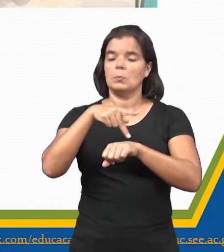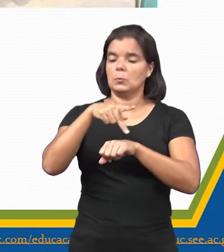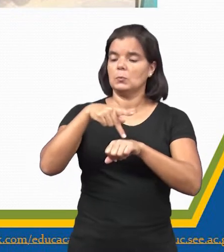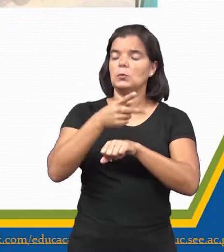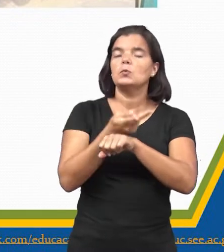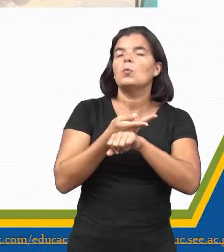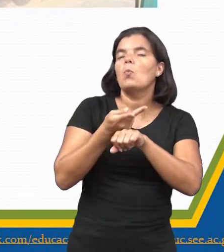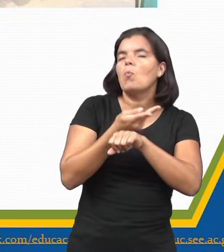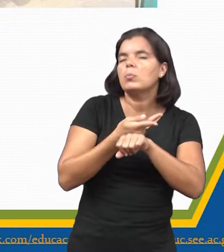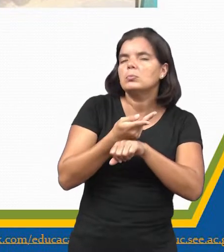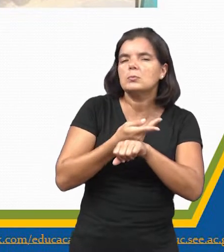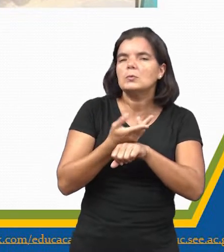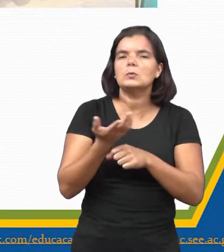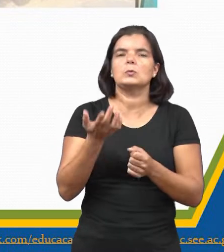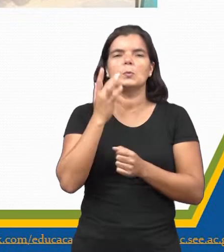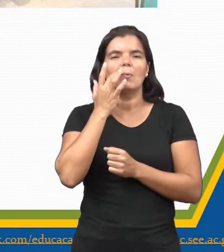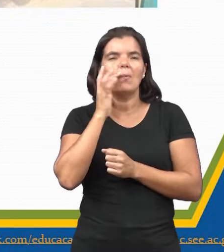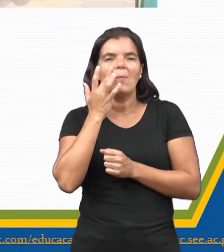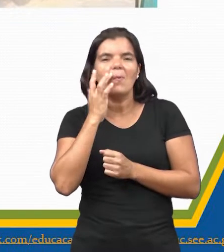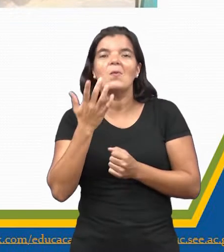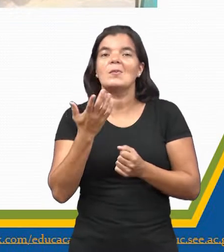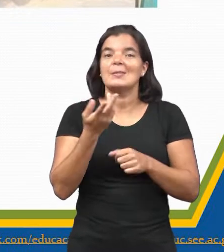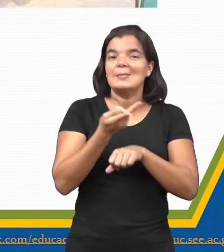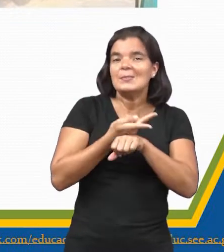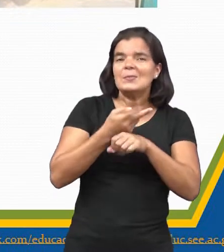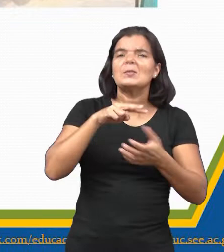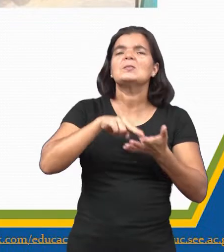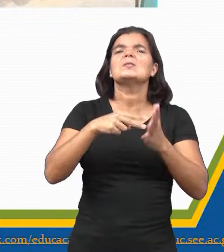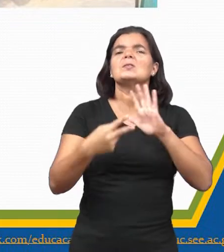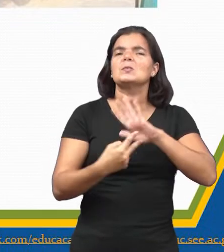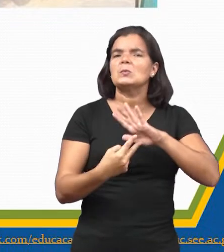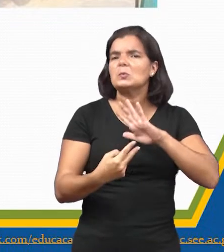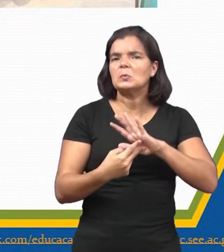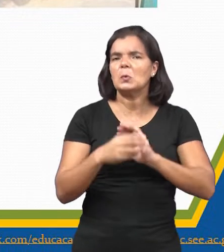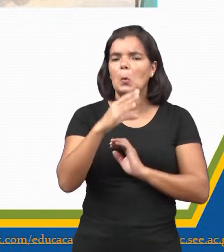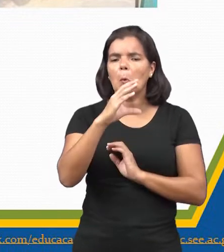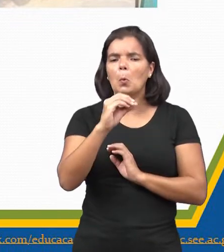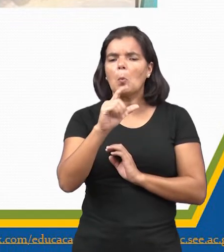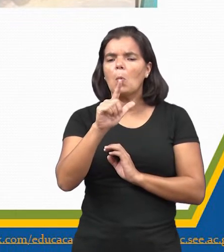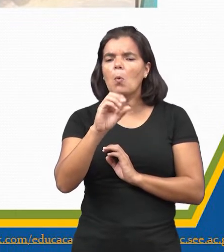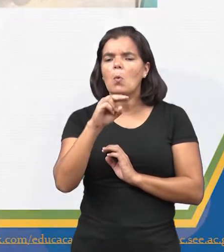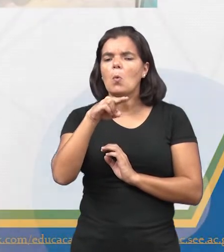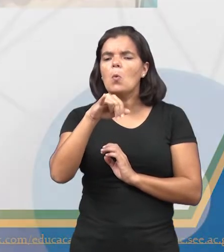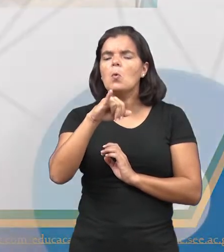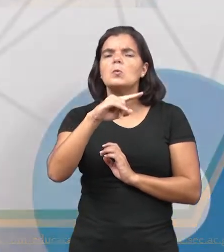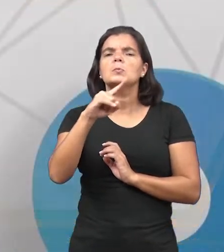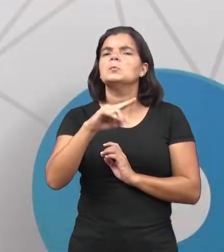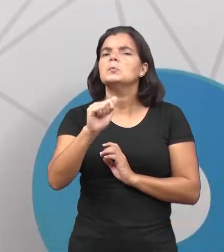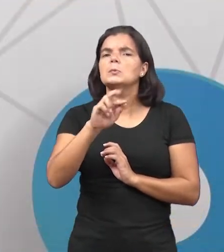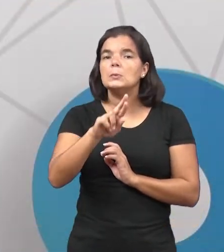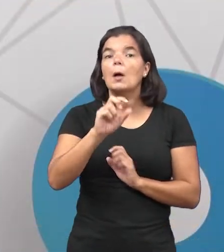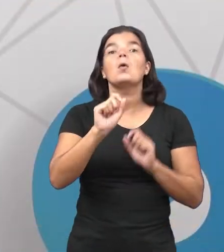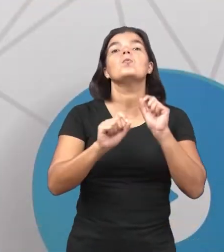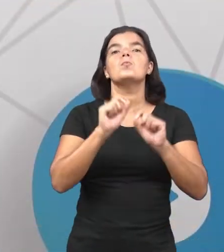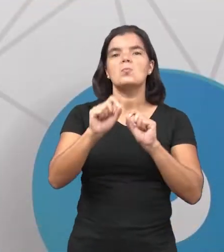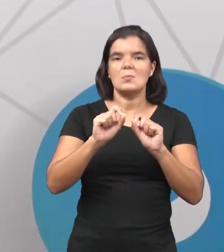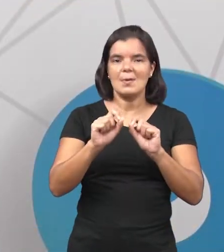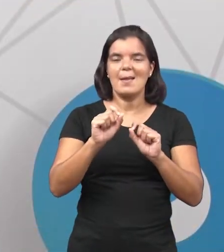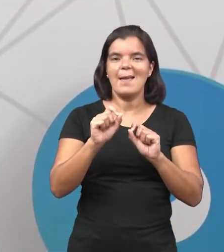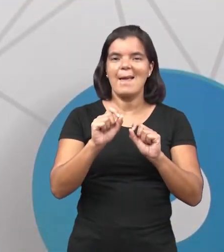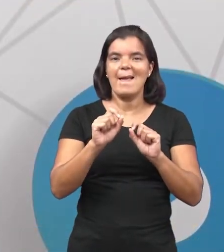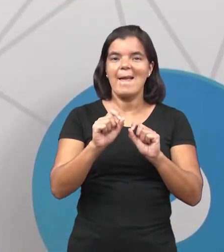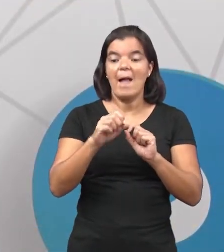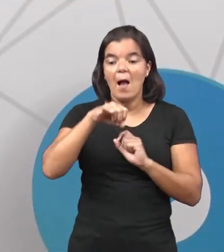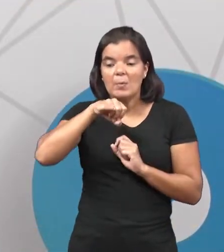estão em busca de riqueza, em busca de colonizar. E o que significa esse colonizar, professora? É extrair,